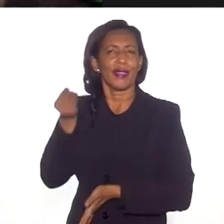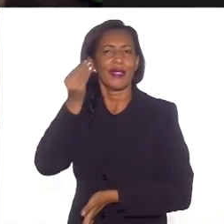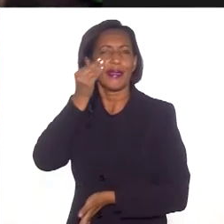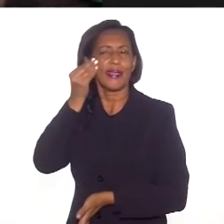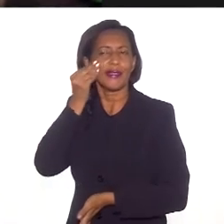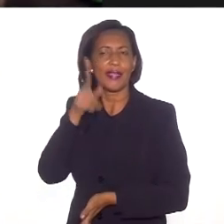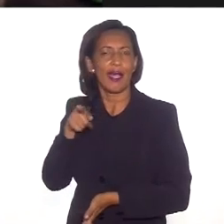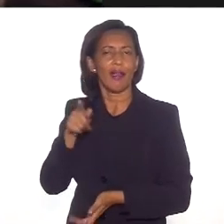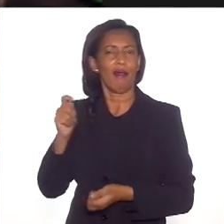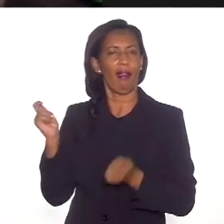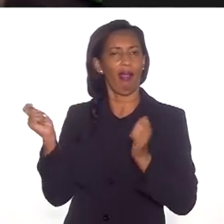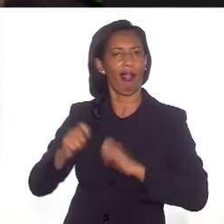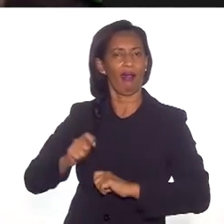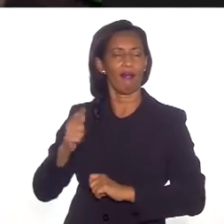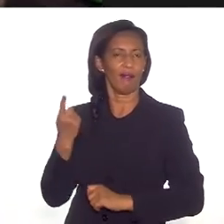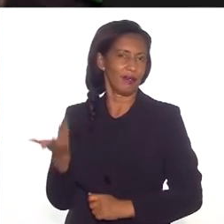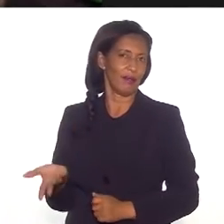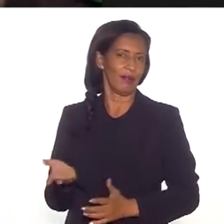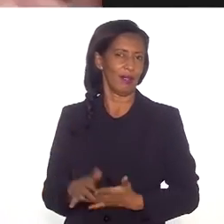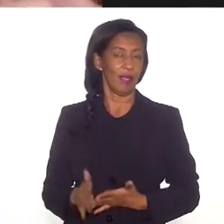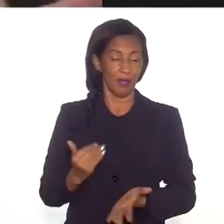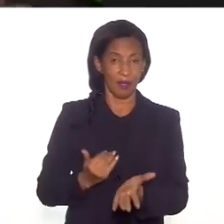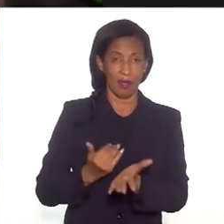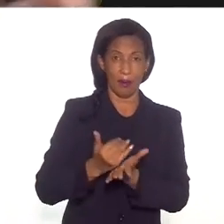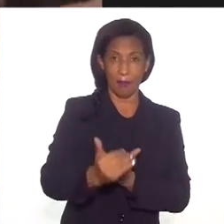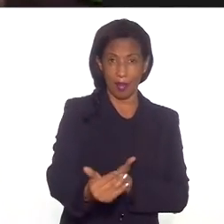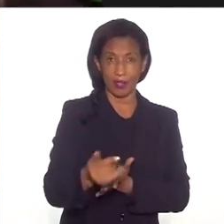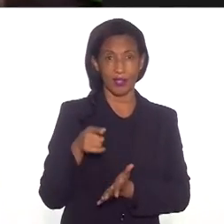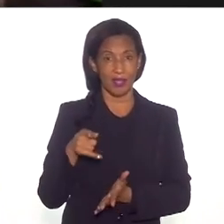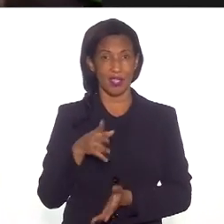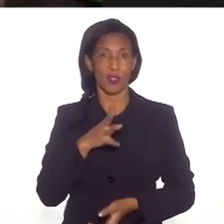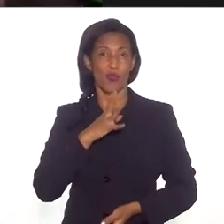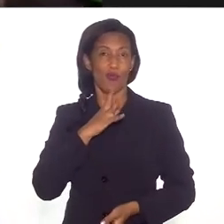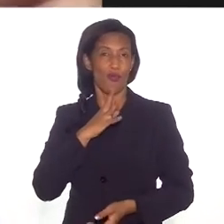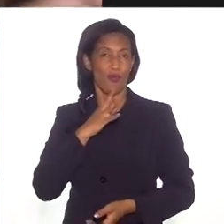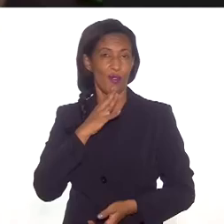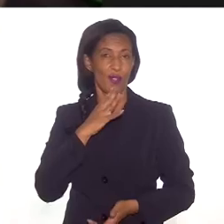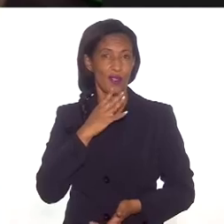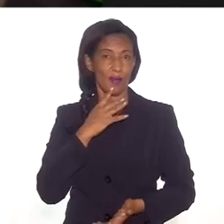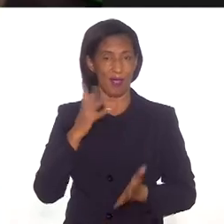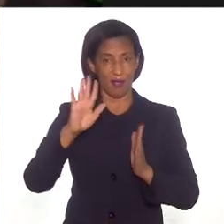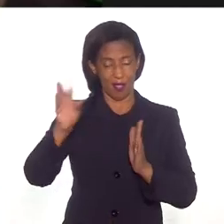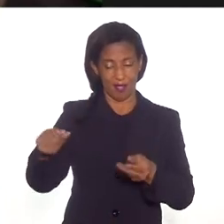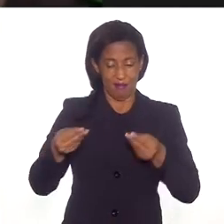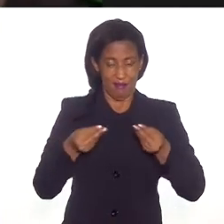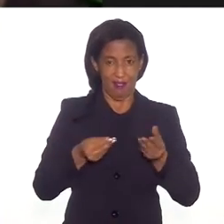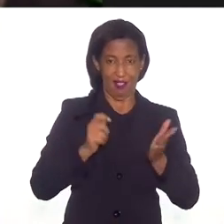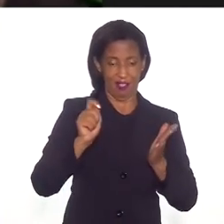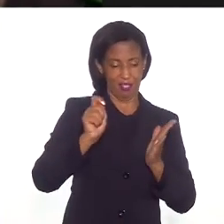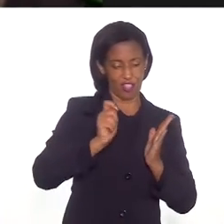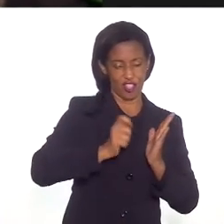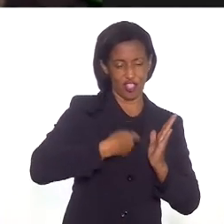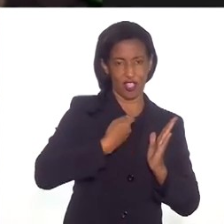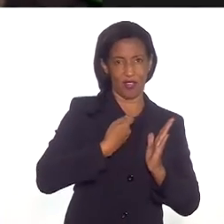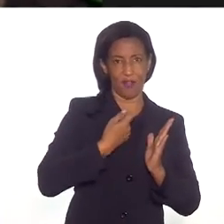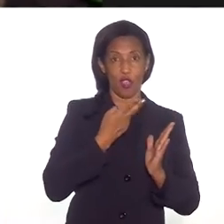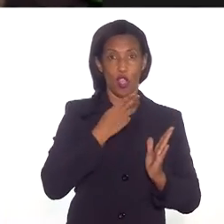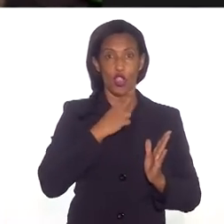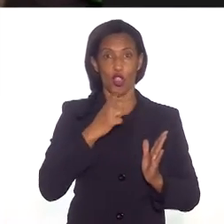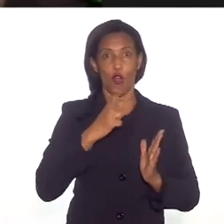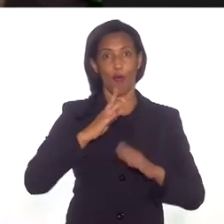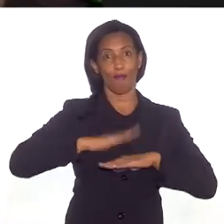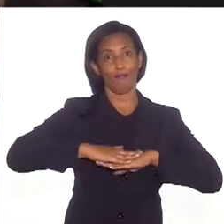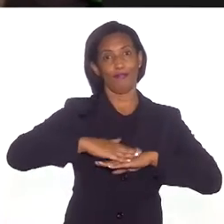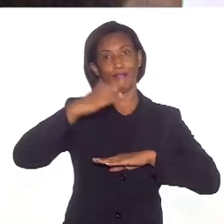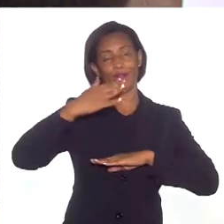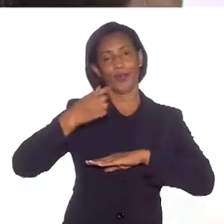testar para ver se era isso mesmo. E, a partir disso, os princípios ativos eram tirados, patenteados em nome dos grandes